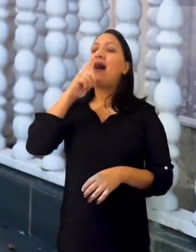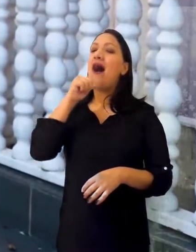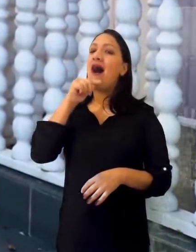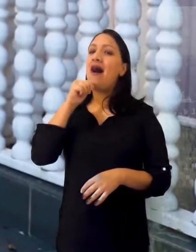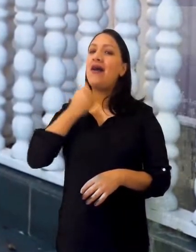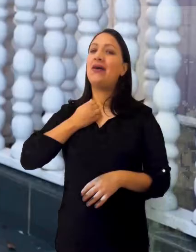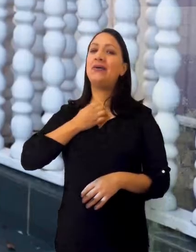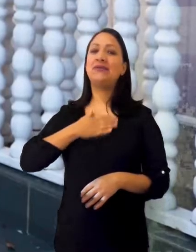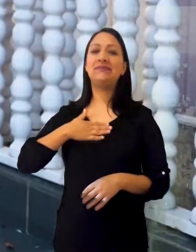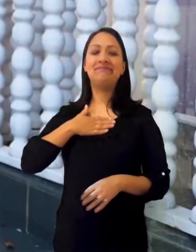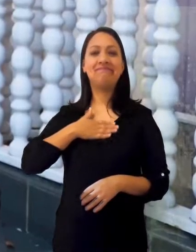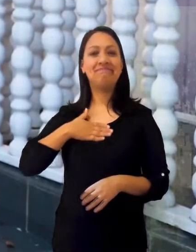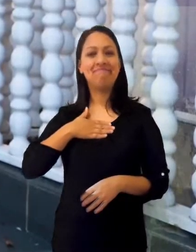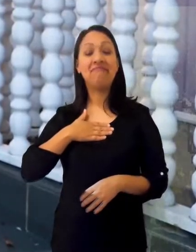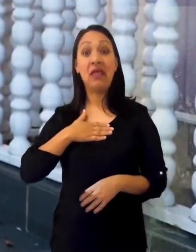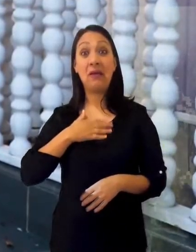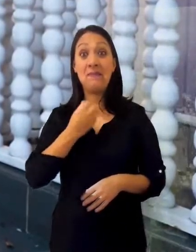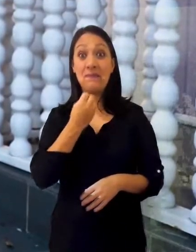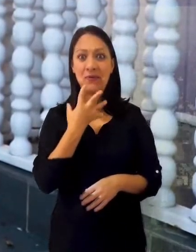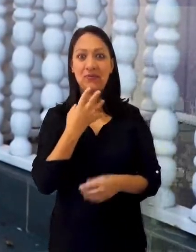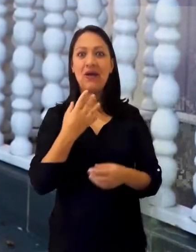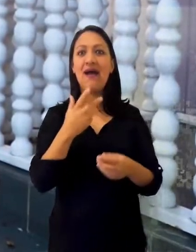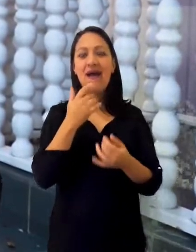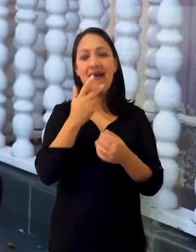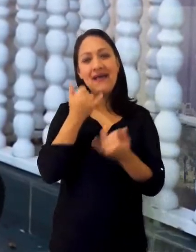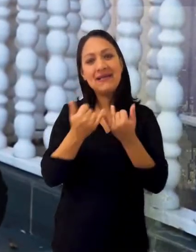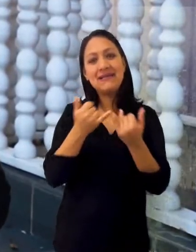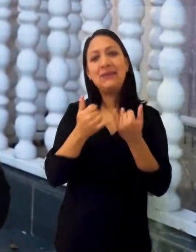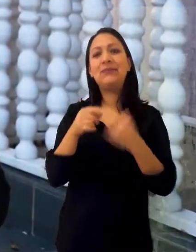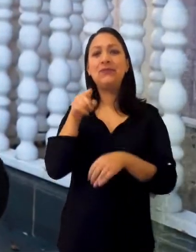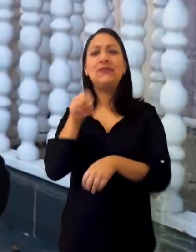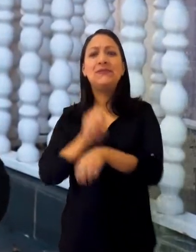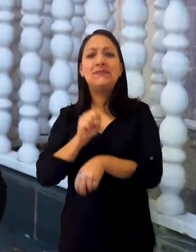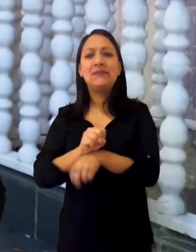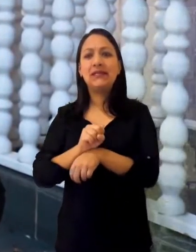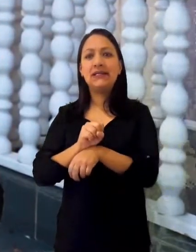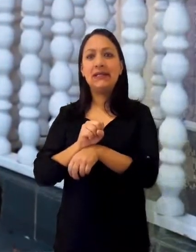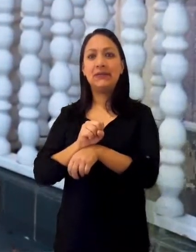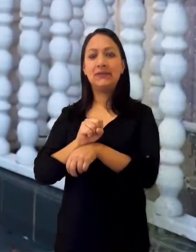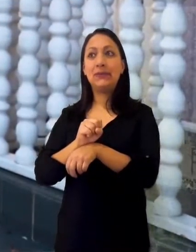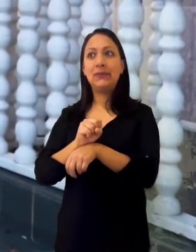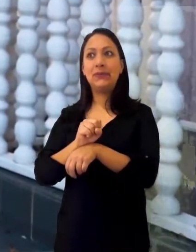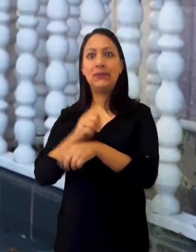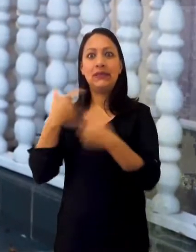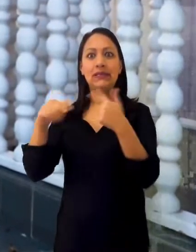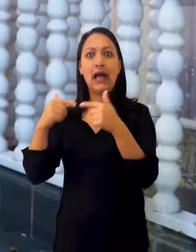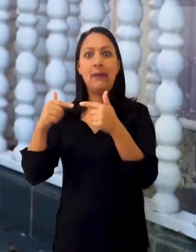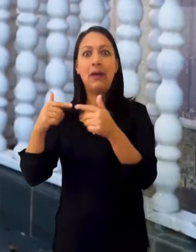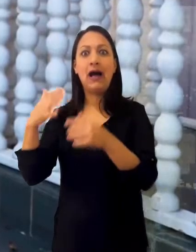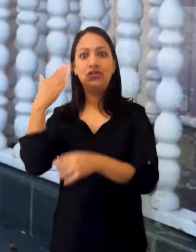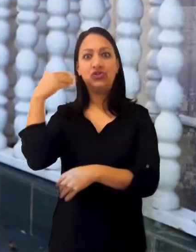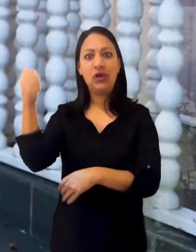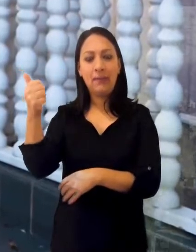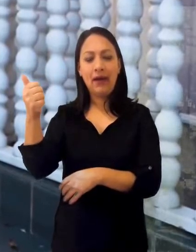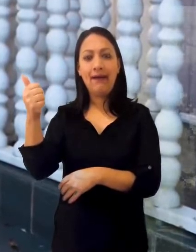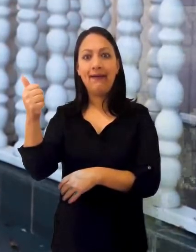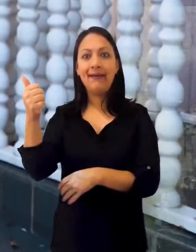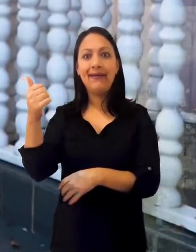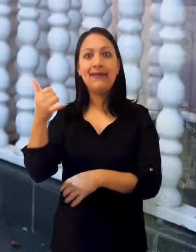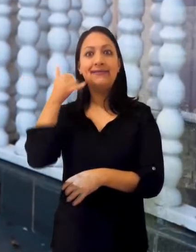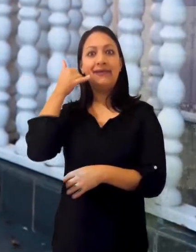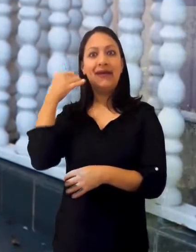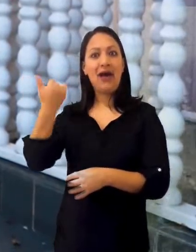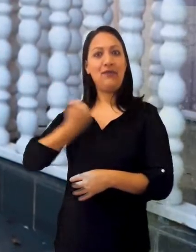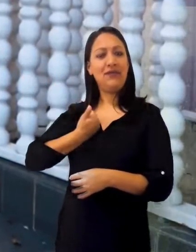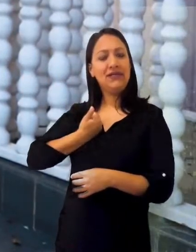recebermos uma boa notícia que a gente não espera. Alguém, tu está ansioso, espera de um trabalho, está procurando, faz uma entrevista de emprego e te liga dizendo,